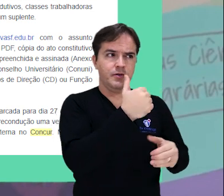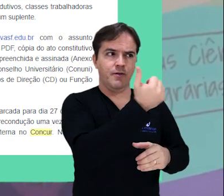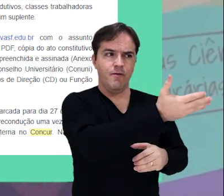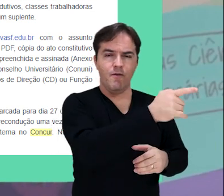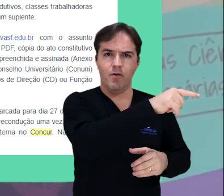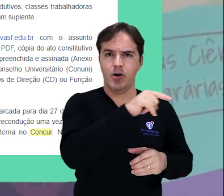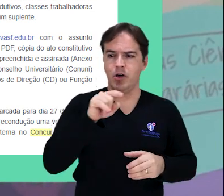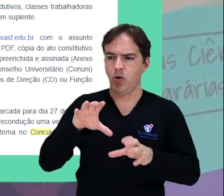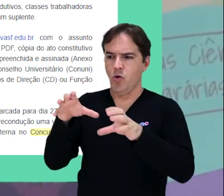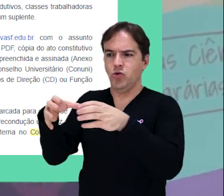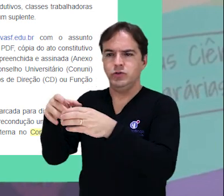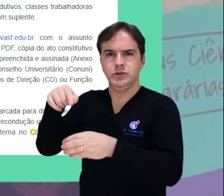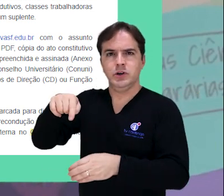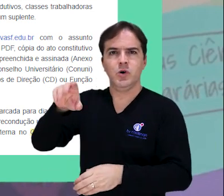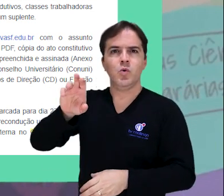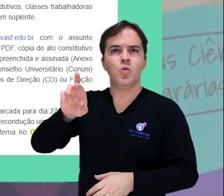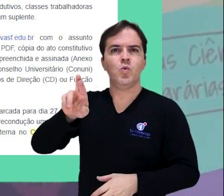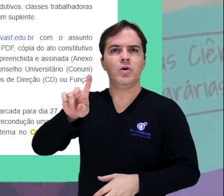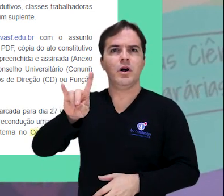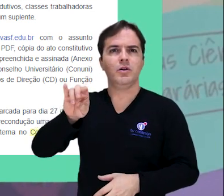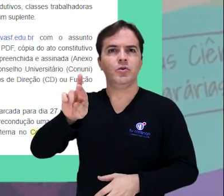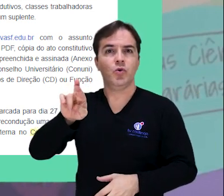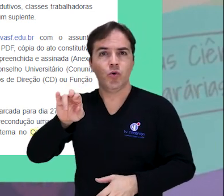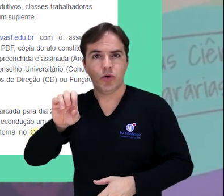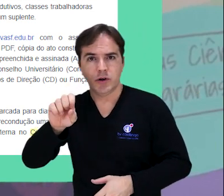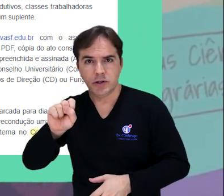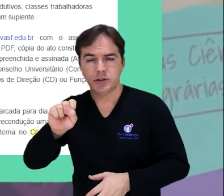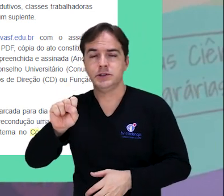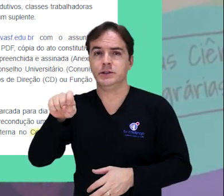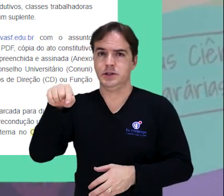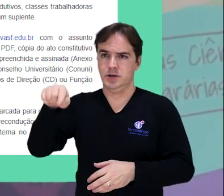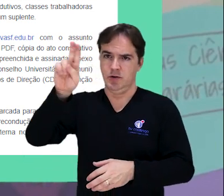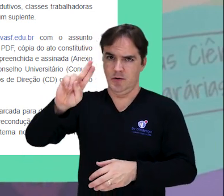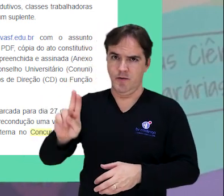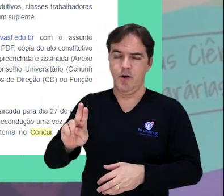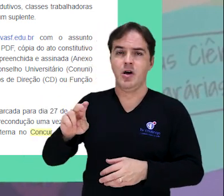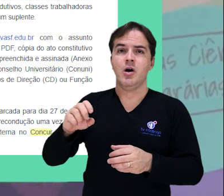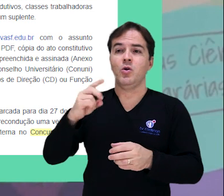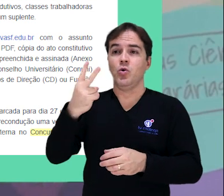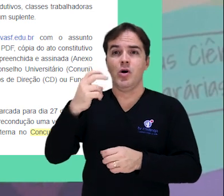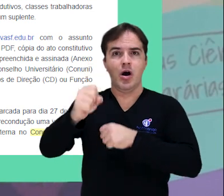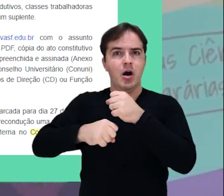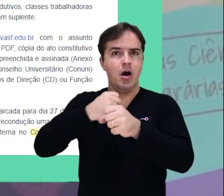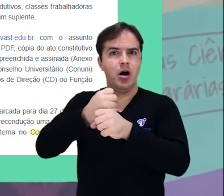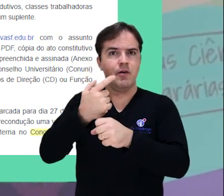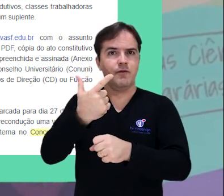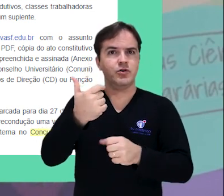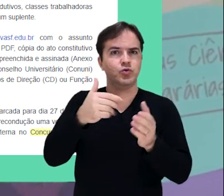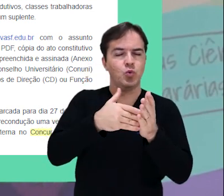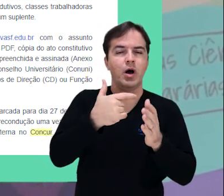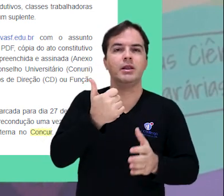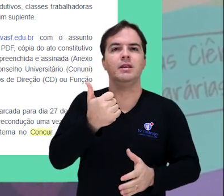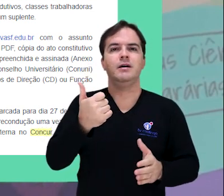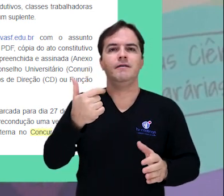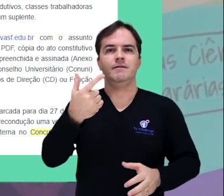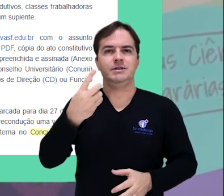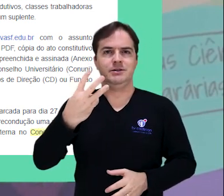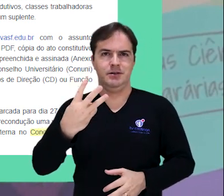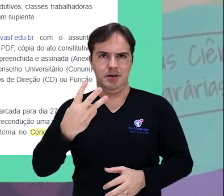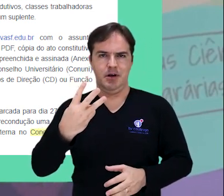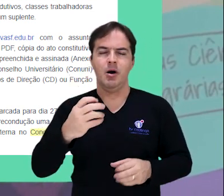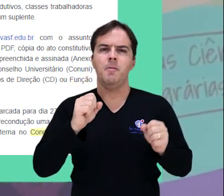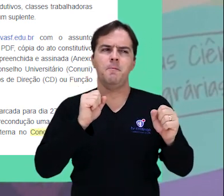de Curadores da Univasf durante o bienio 2021-2023. Podem participar da seleção